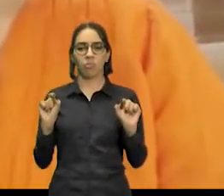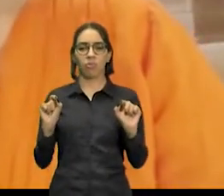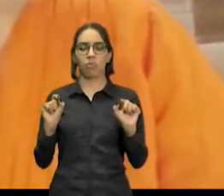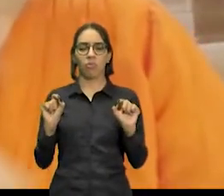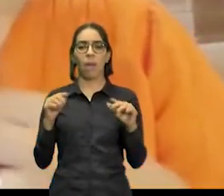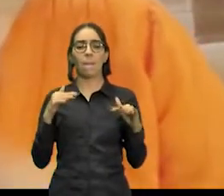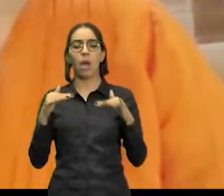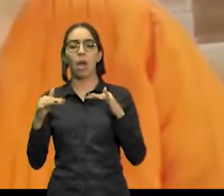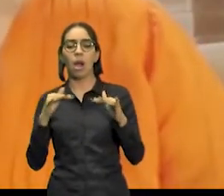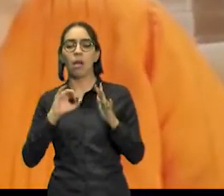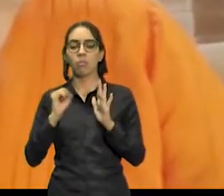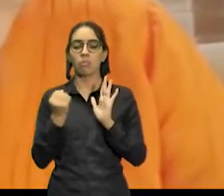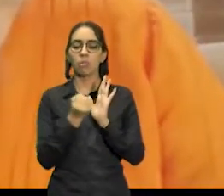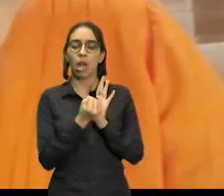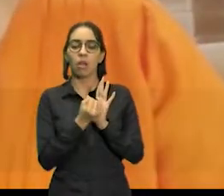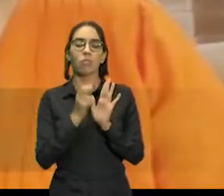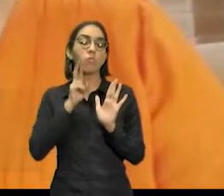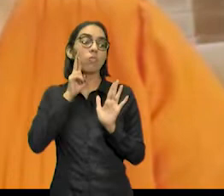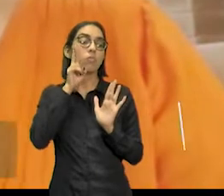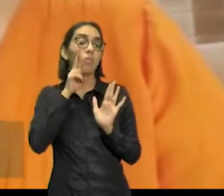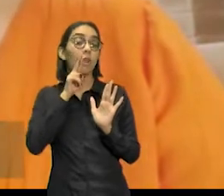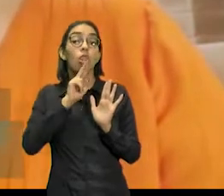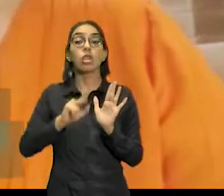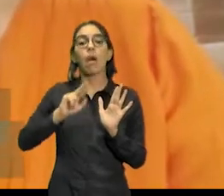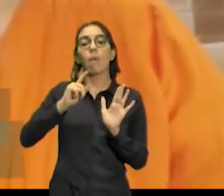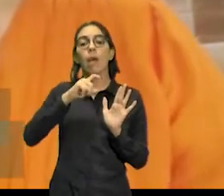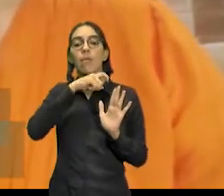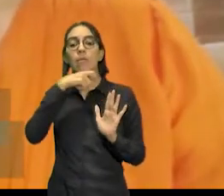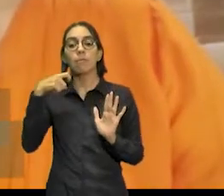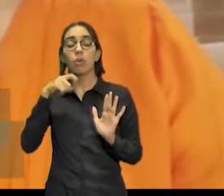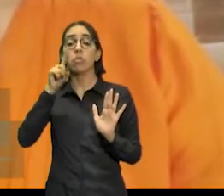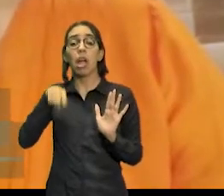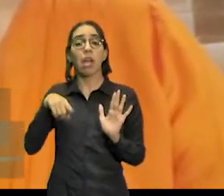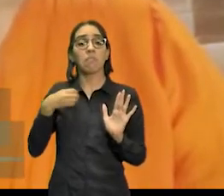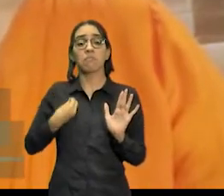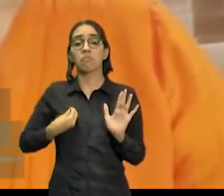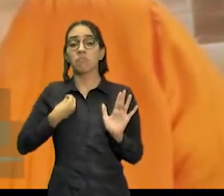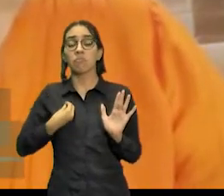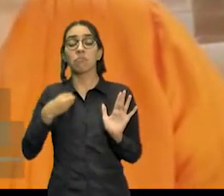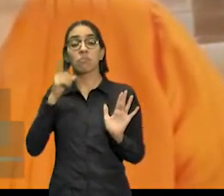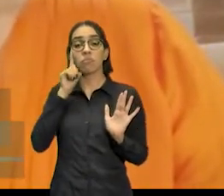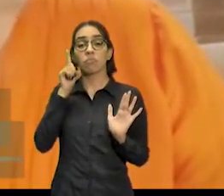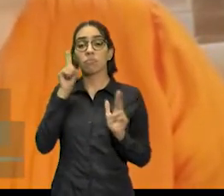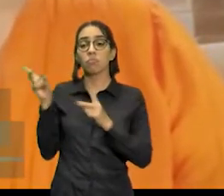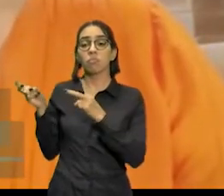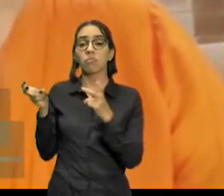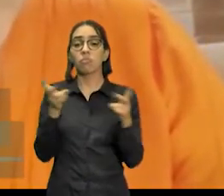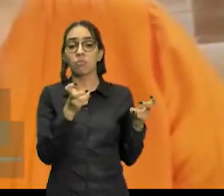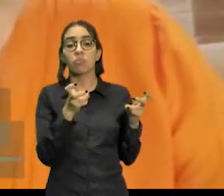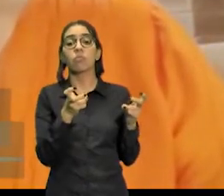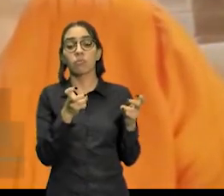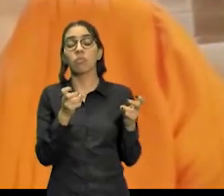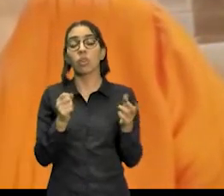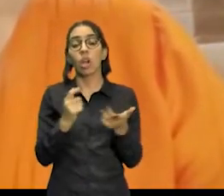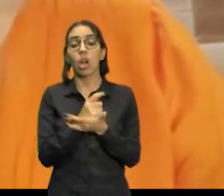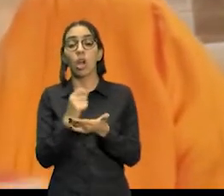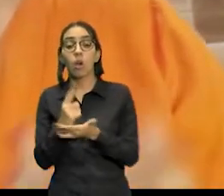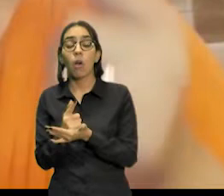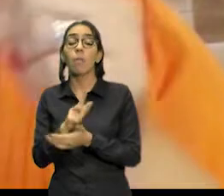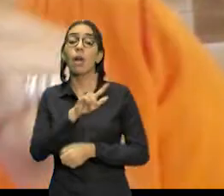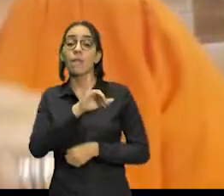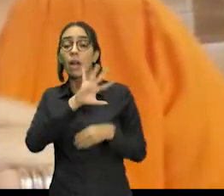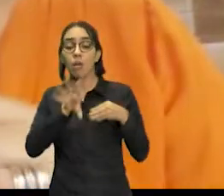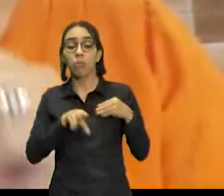imposto, mas é uma prática que se apresenta no cotidiano e provoca um maior impacto no orçamento das mulheres,